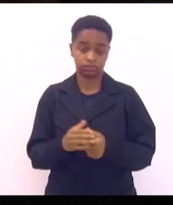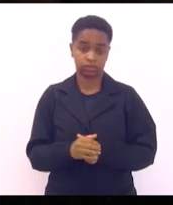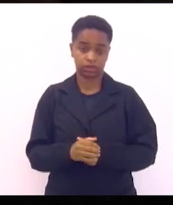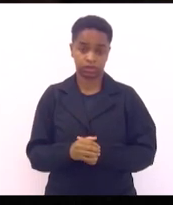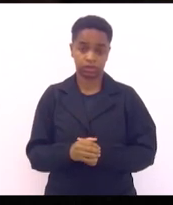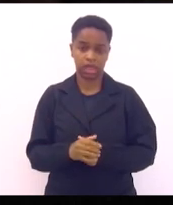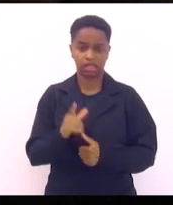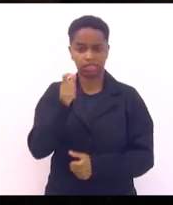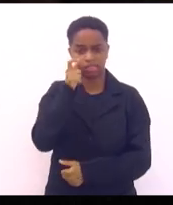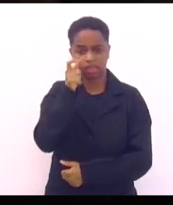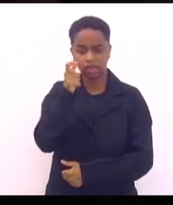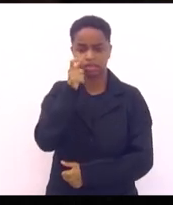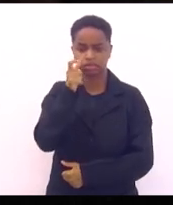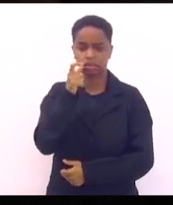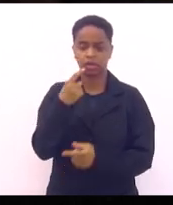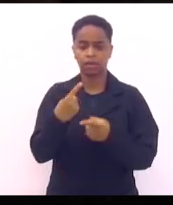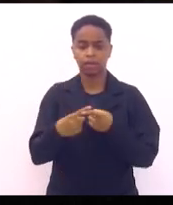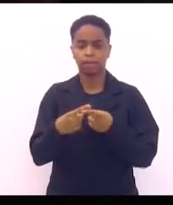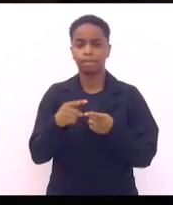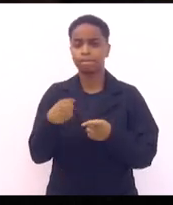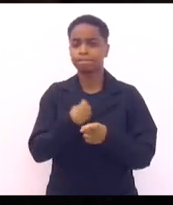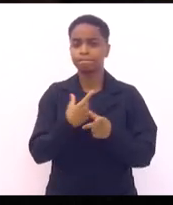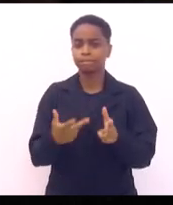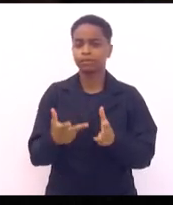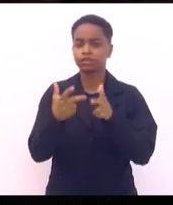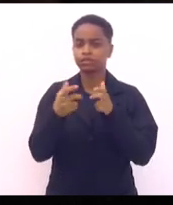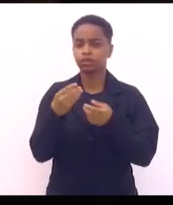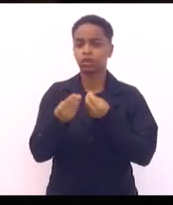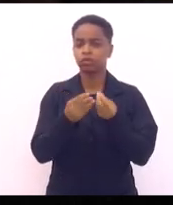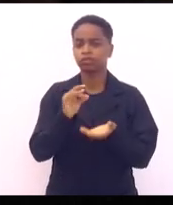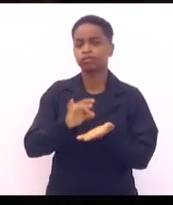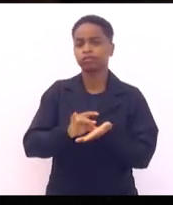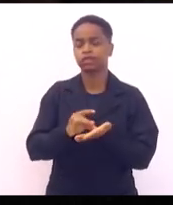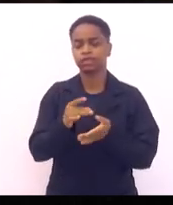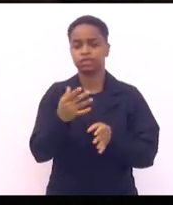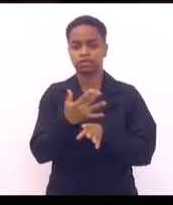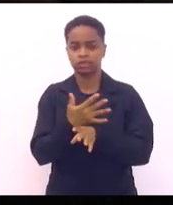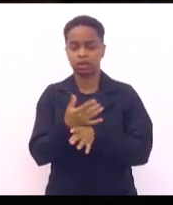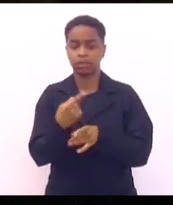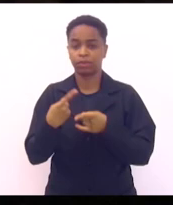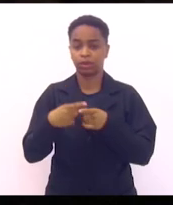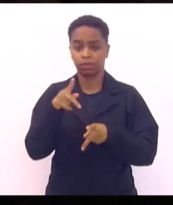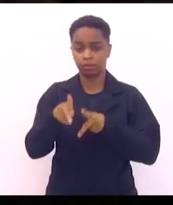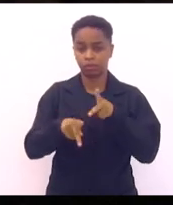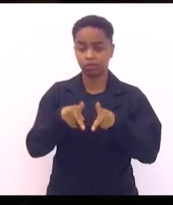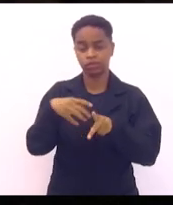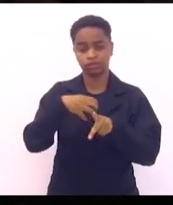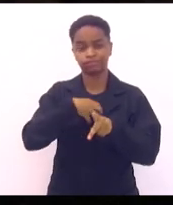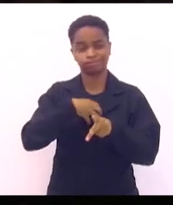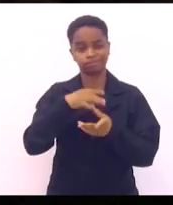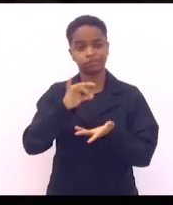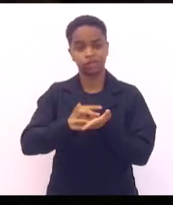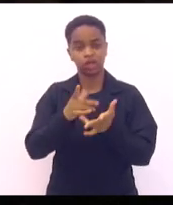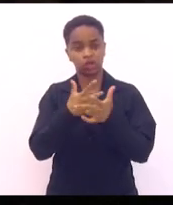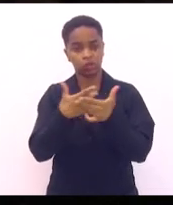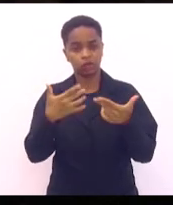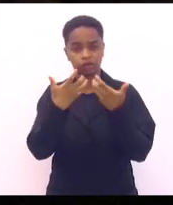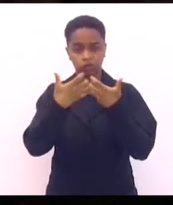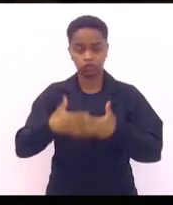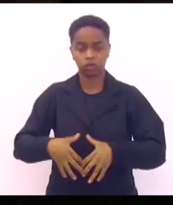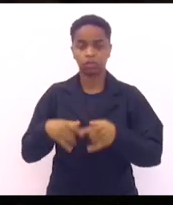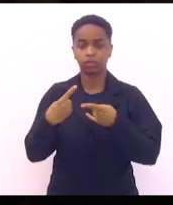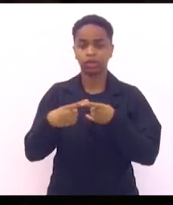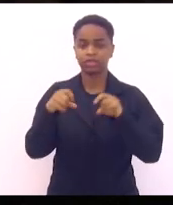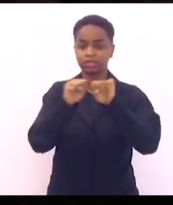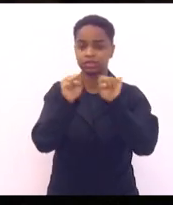É interessante quando a gente vê a realidade do município mudando, quando a população sente que as coisas funcionam, quando o sistema de saúde da